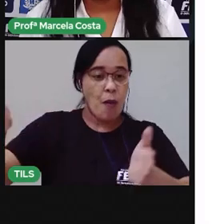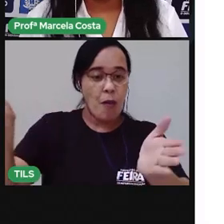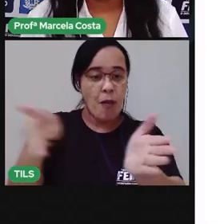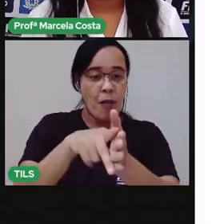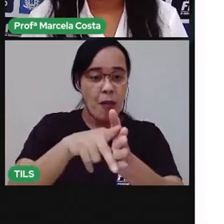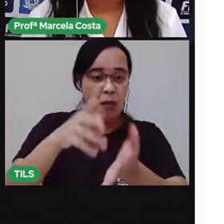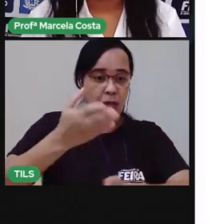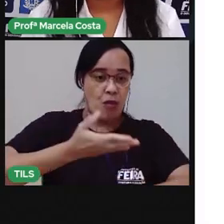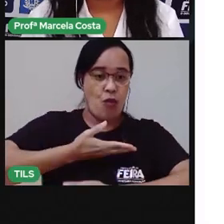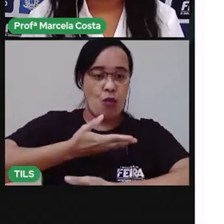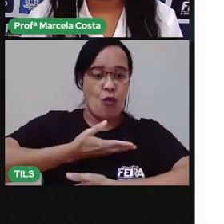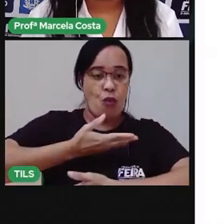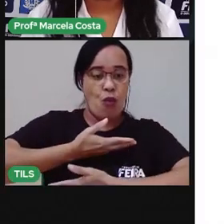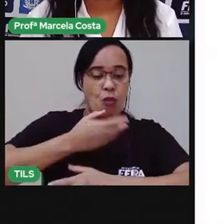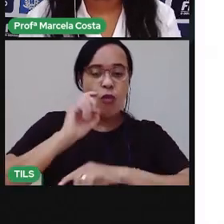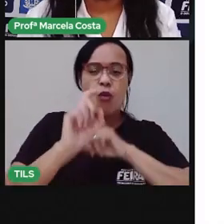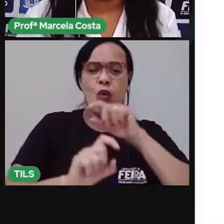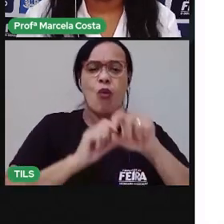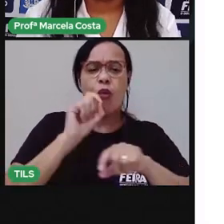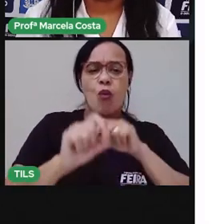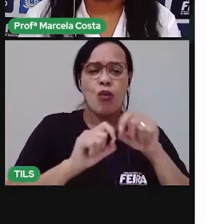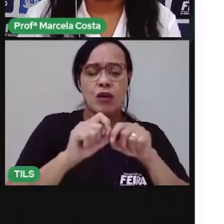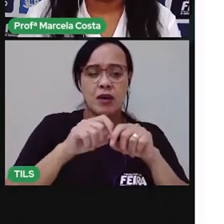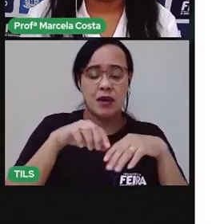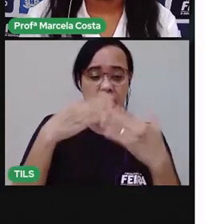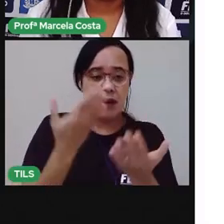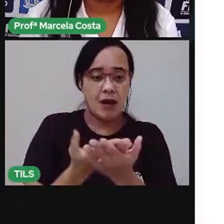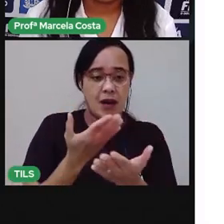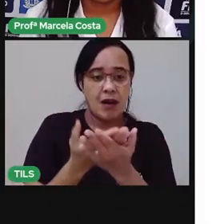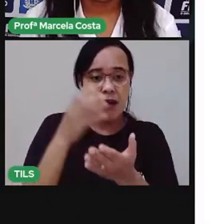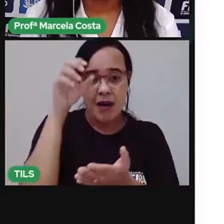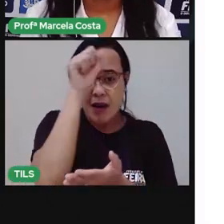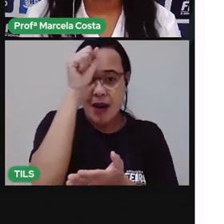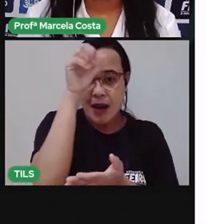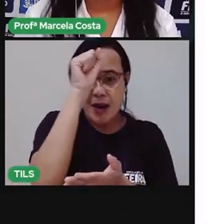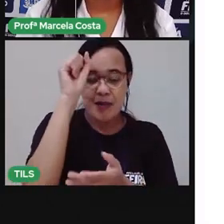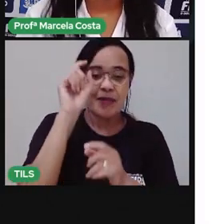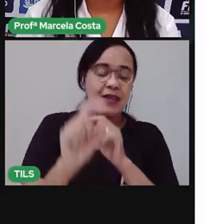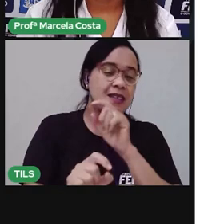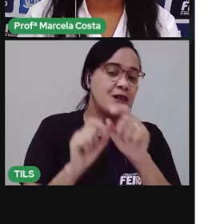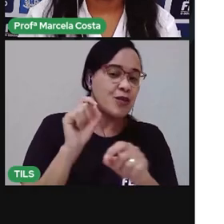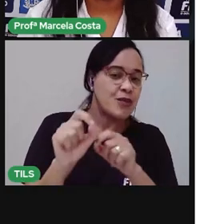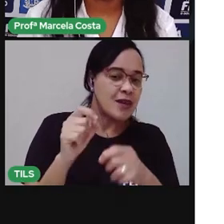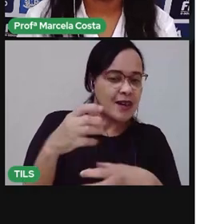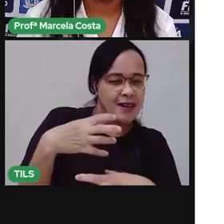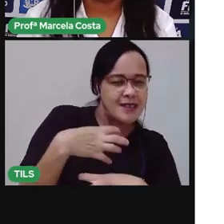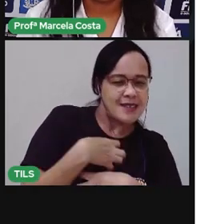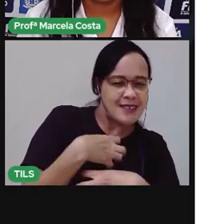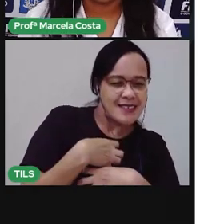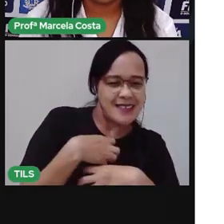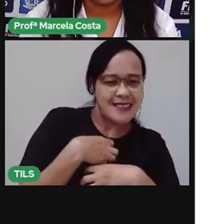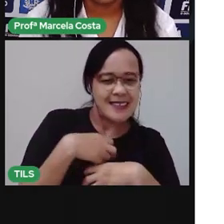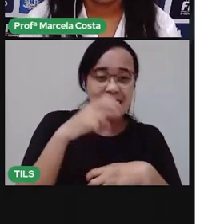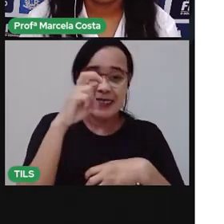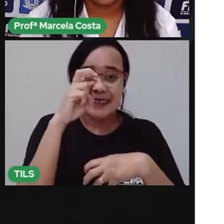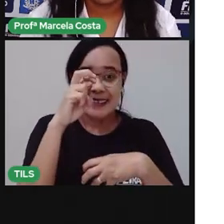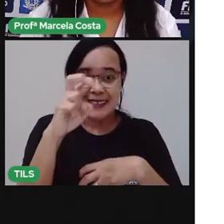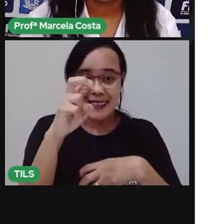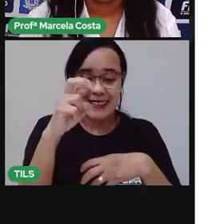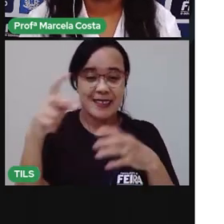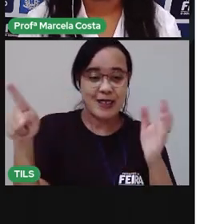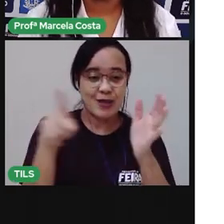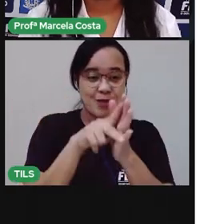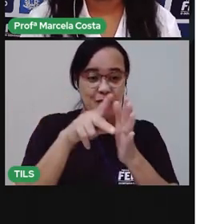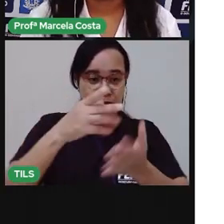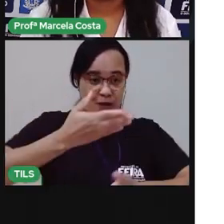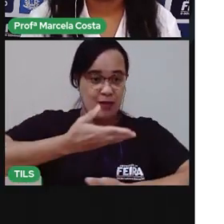você vai aprender a reconhecer os sentidos, os cinco sentidos do corpo humano,